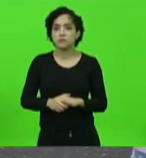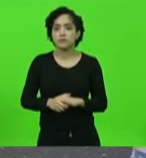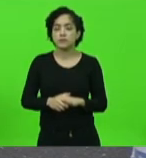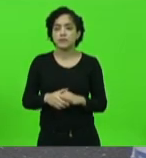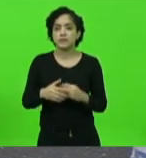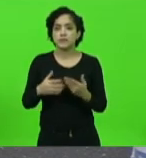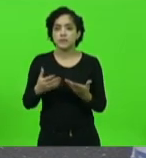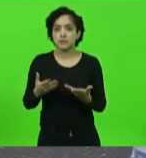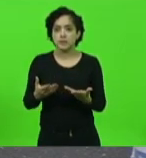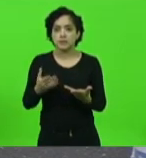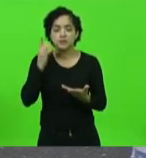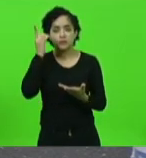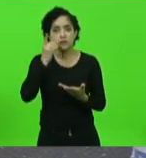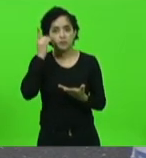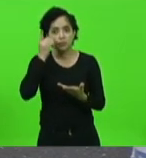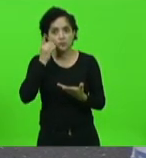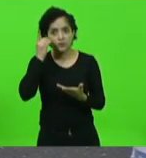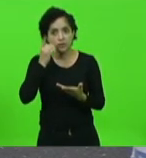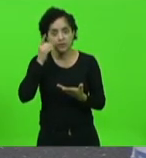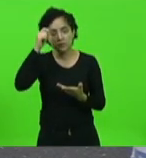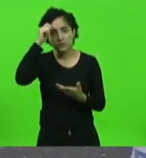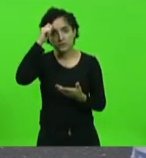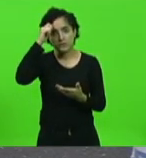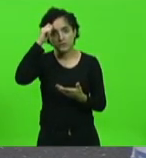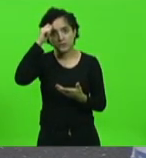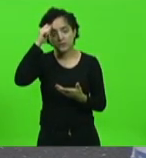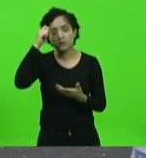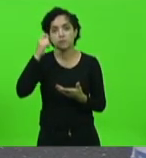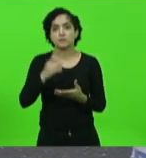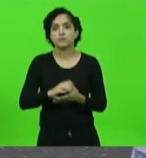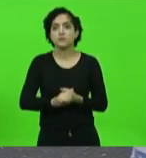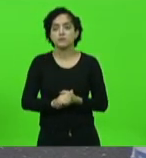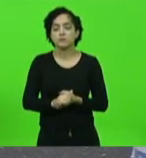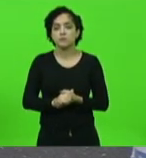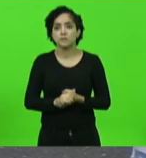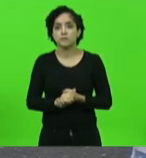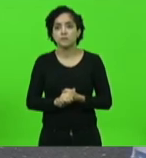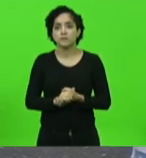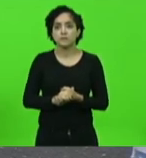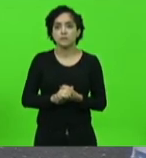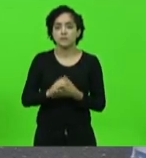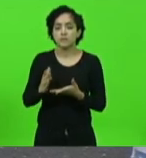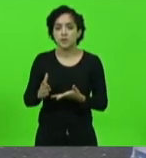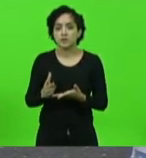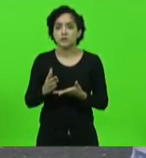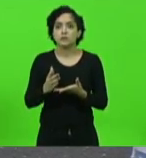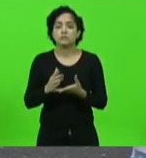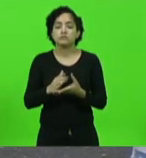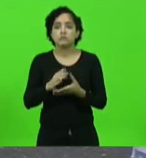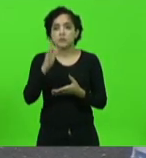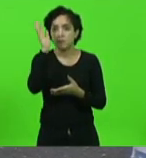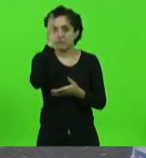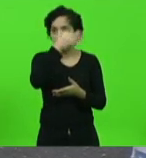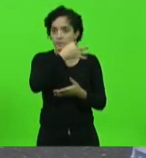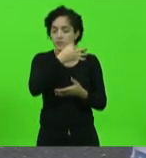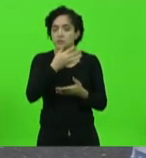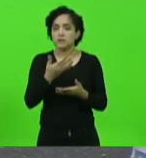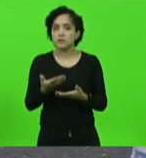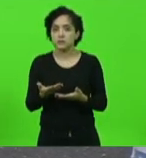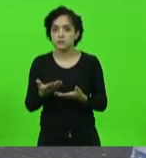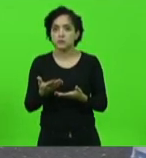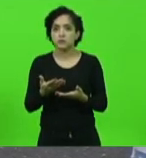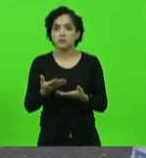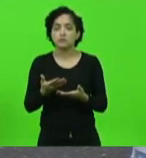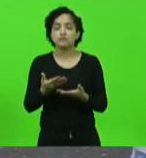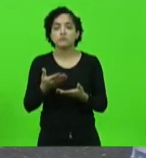deputado Padraninho deputado Ismael deputado Fabiano que registra também esteve